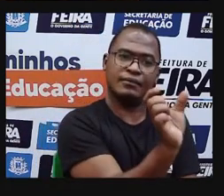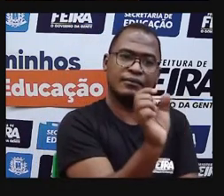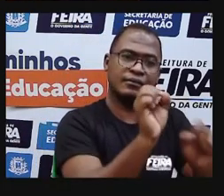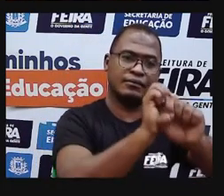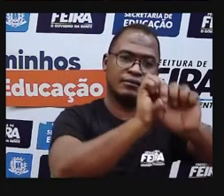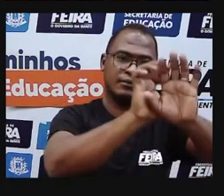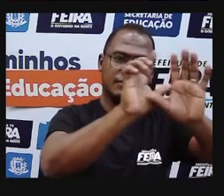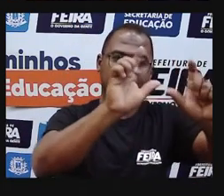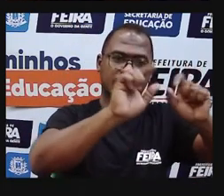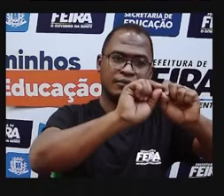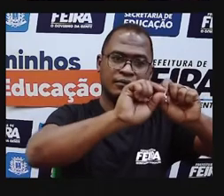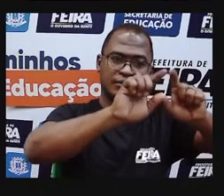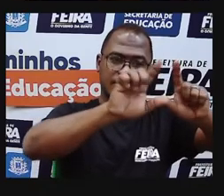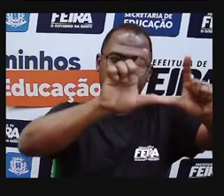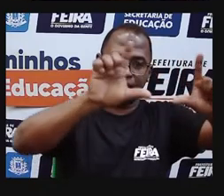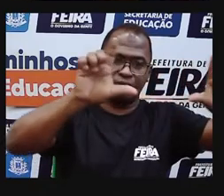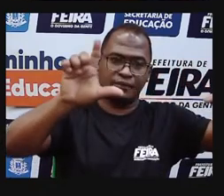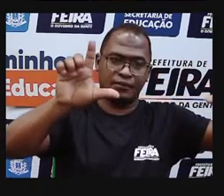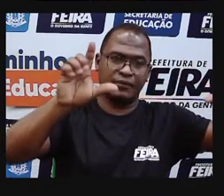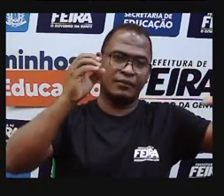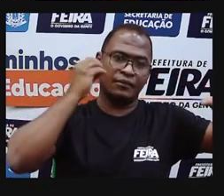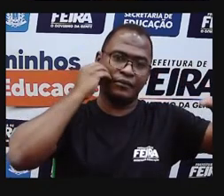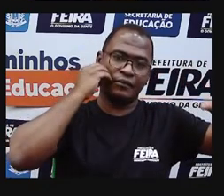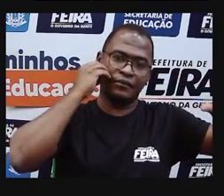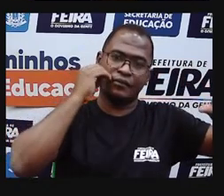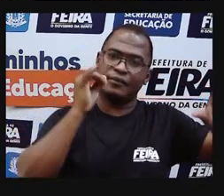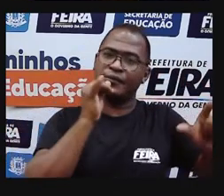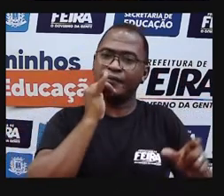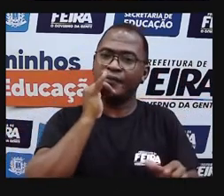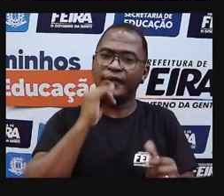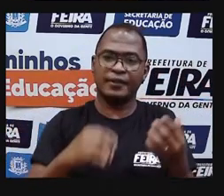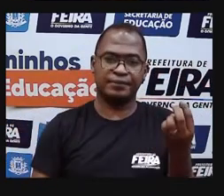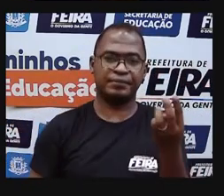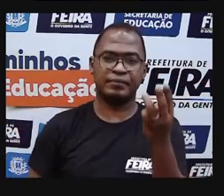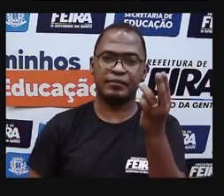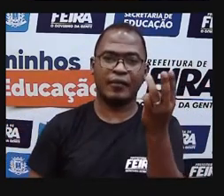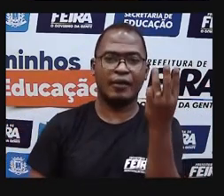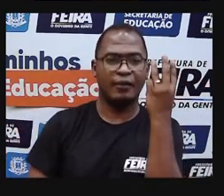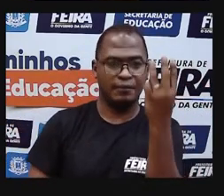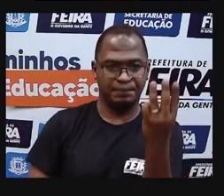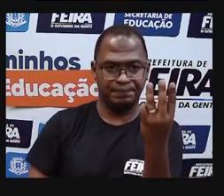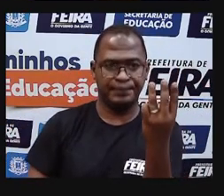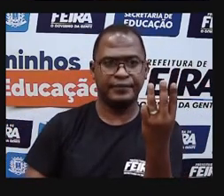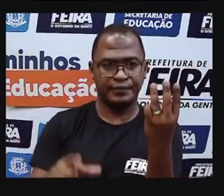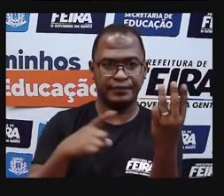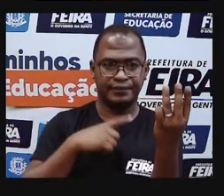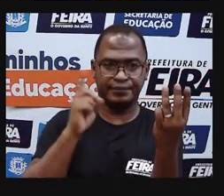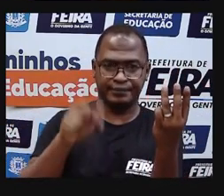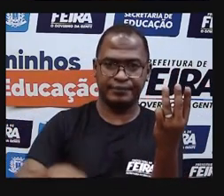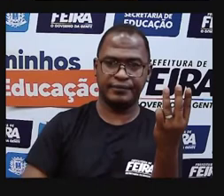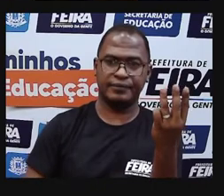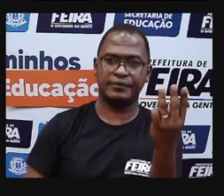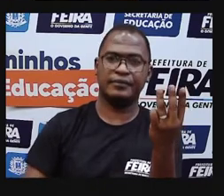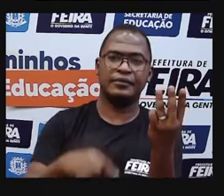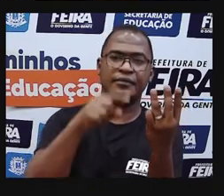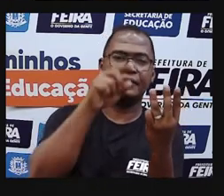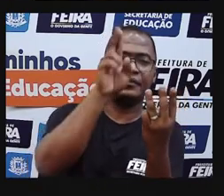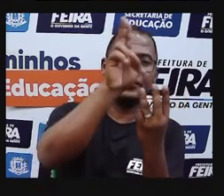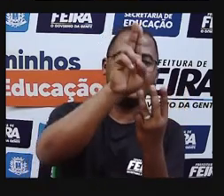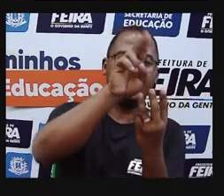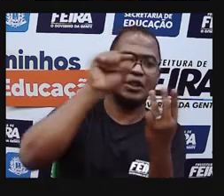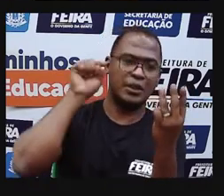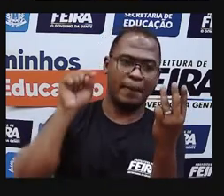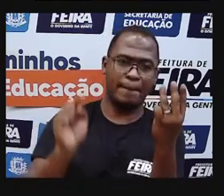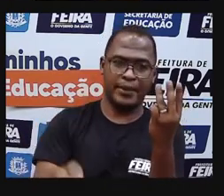bom, gente? Aqui na classe dos milhares, como eu falei pra vocês, são três ordens, né? A unidade de milhar,